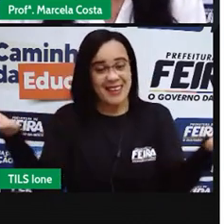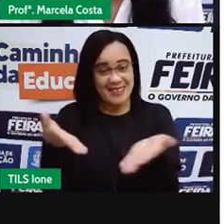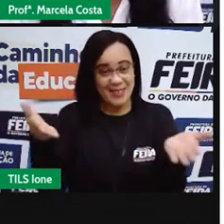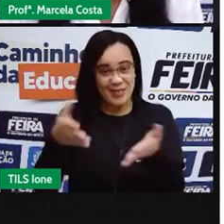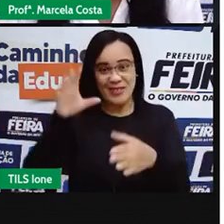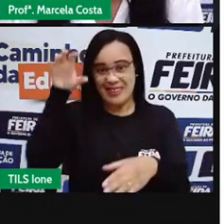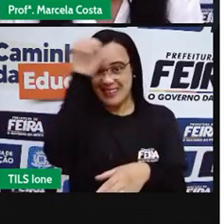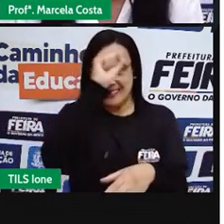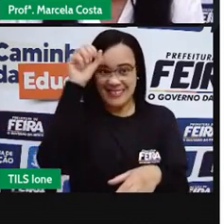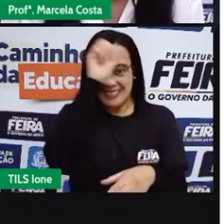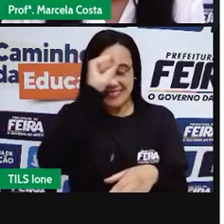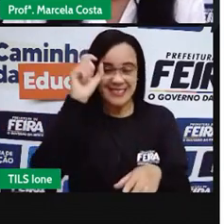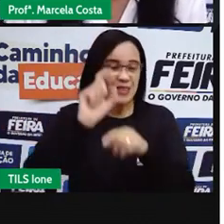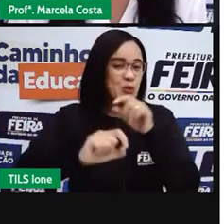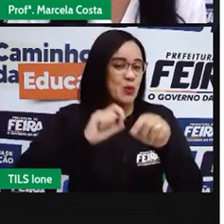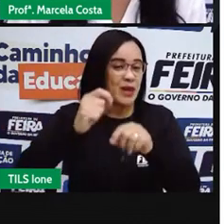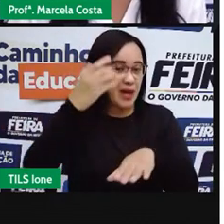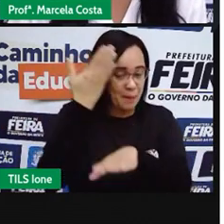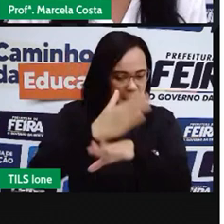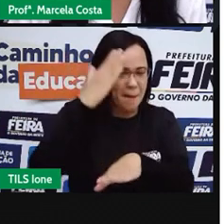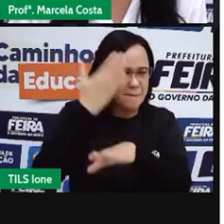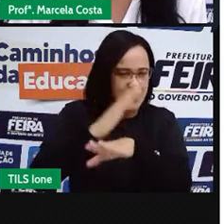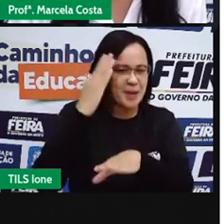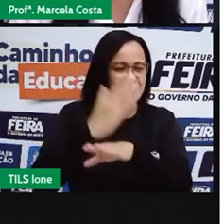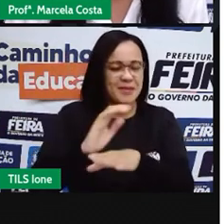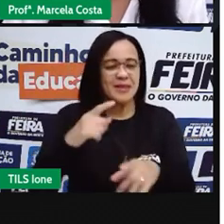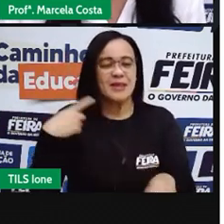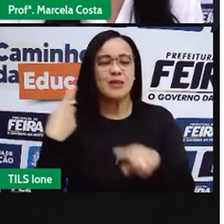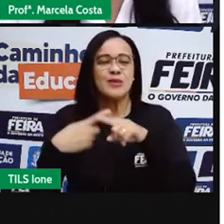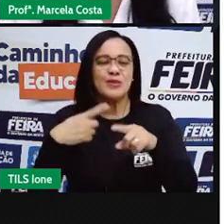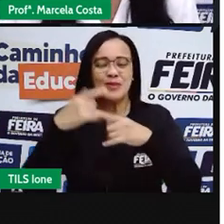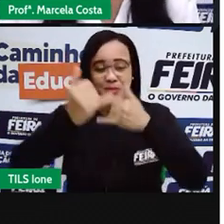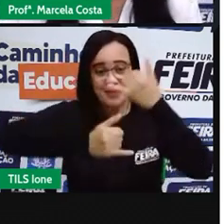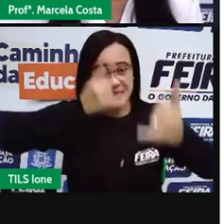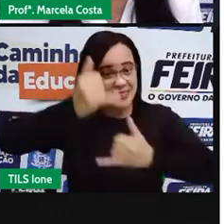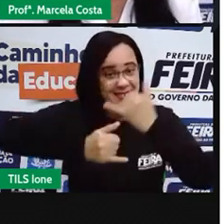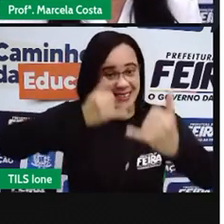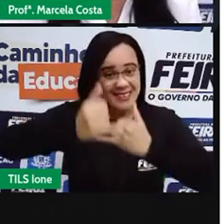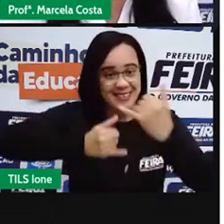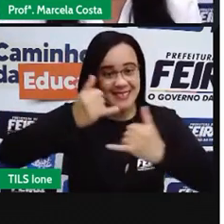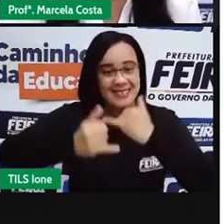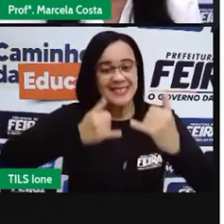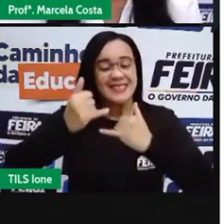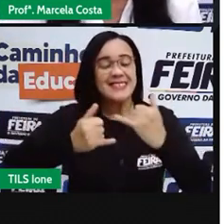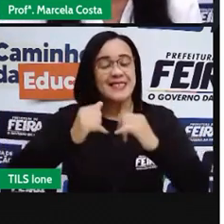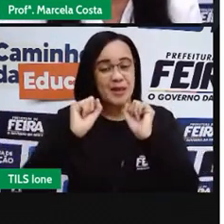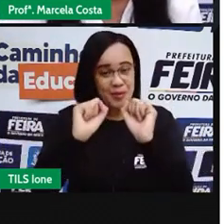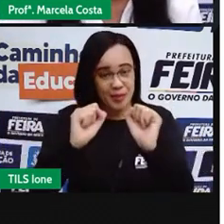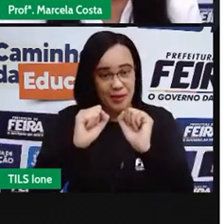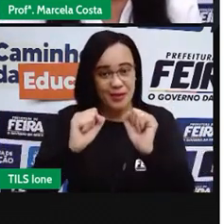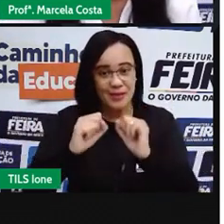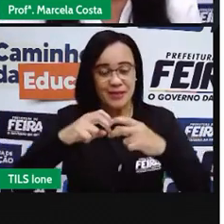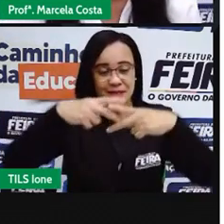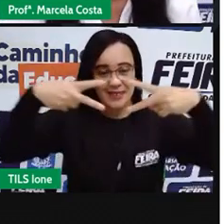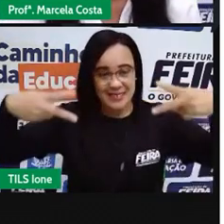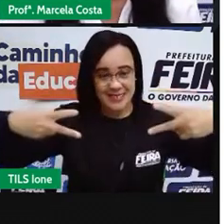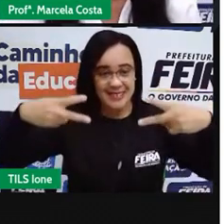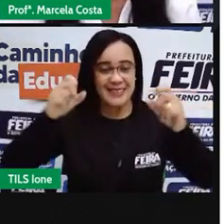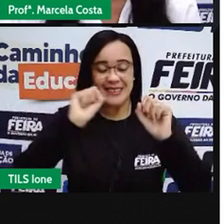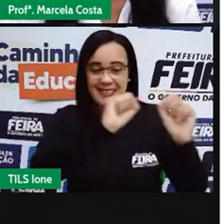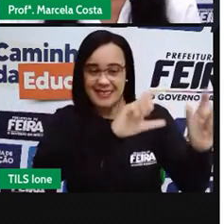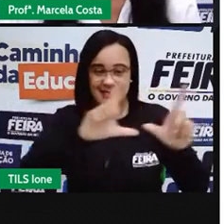com o jogo medidas de comprimento. Você pode acessar por meio desse link que aparece aqui na apresentação,